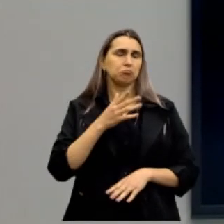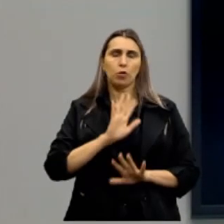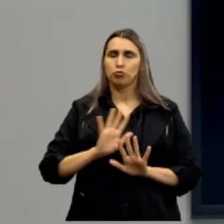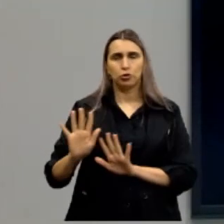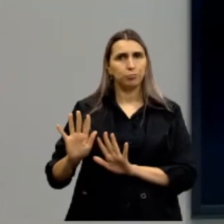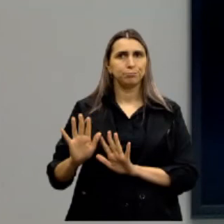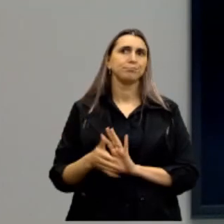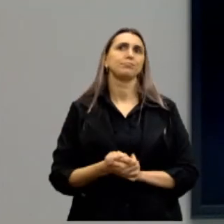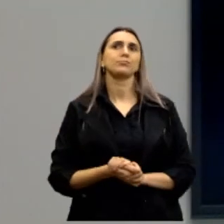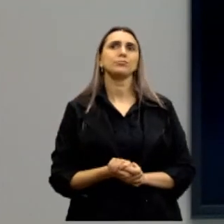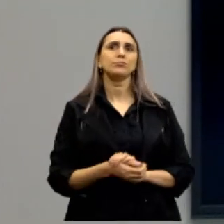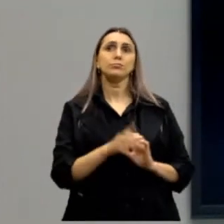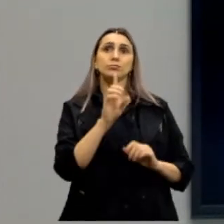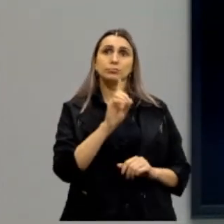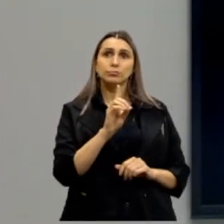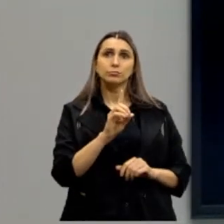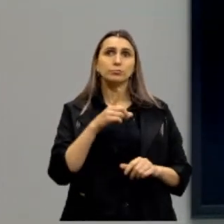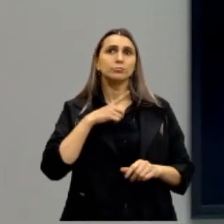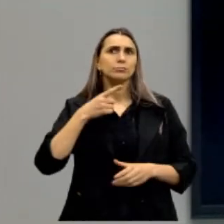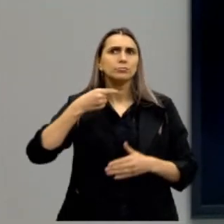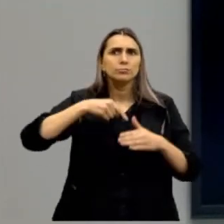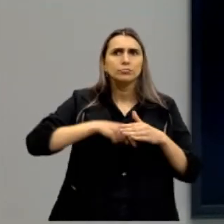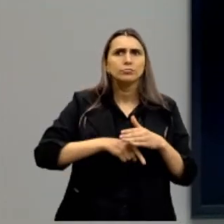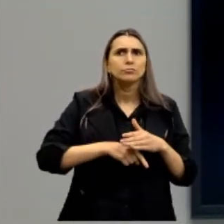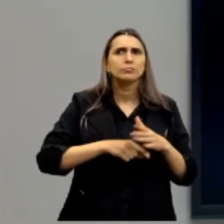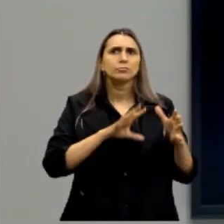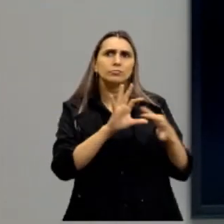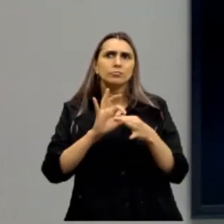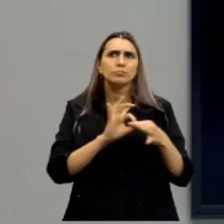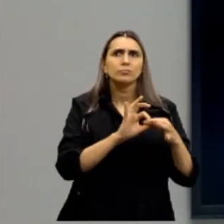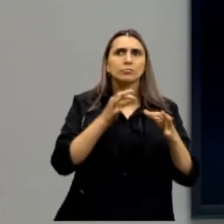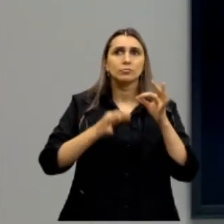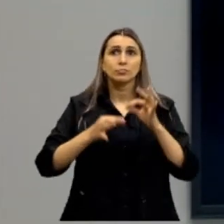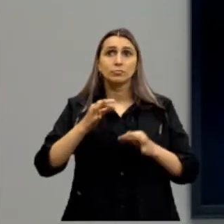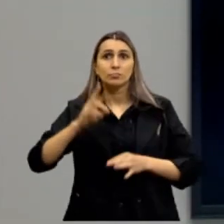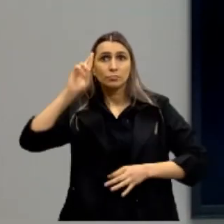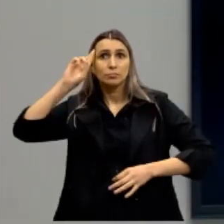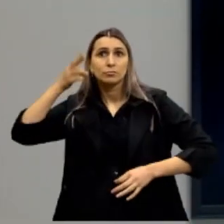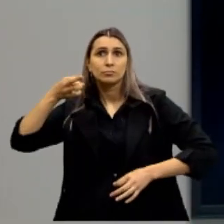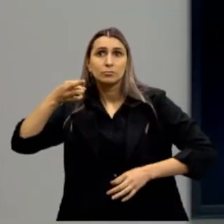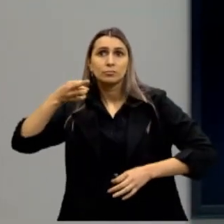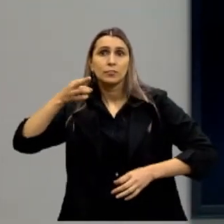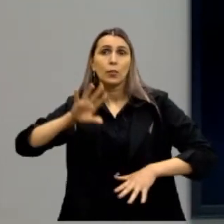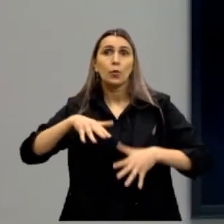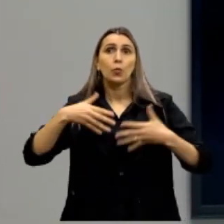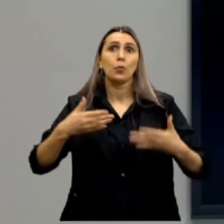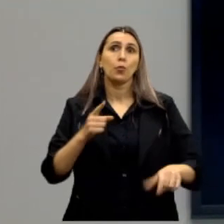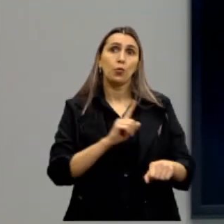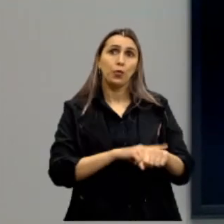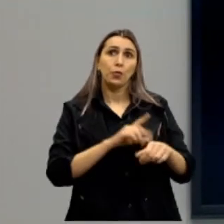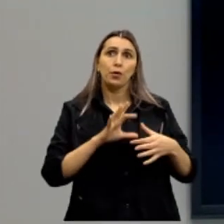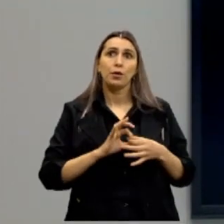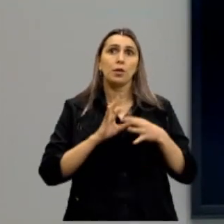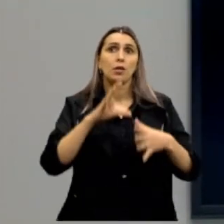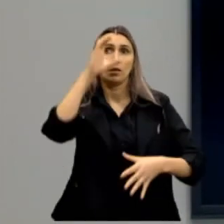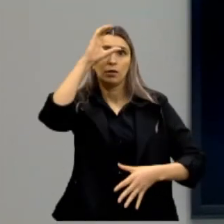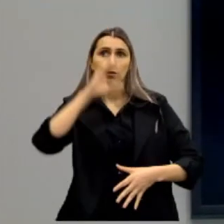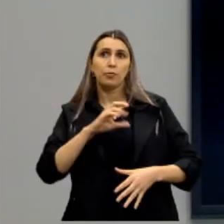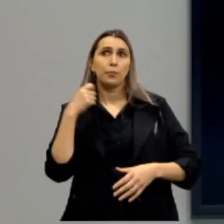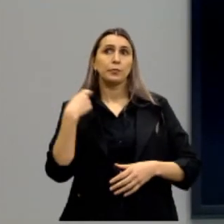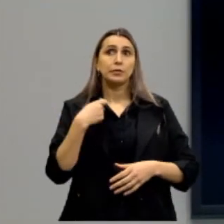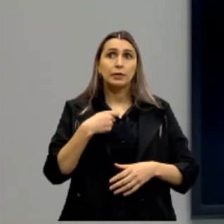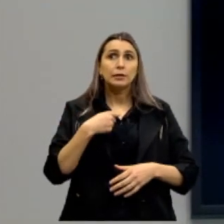tem nada a isso aí. D, tinha profundas conexões com a justiça, razão pela qual o tempo livre dos cidadãos